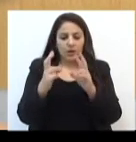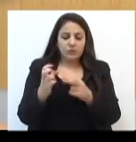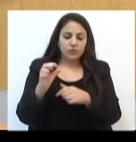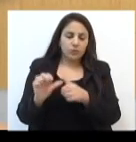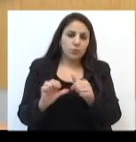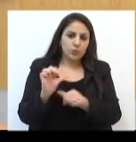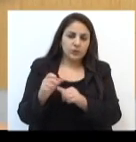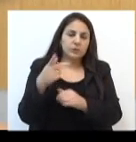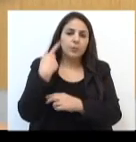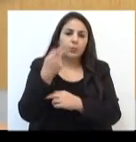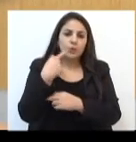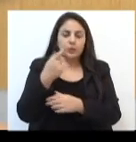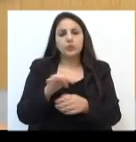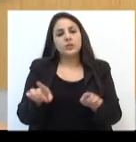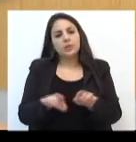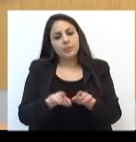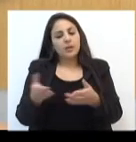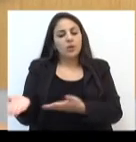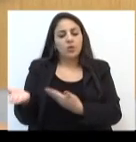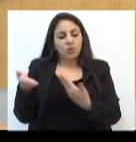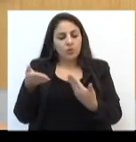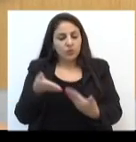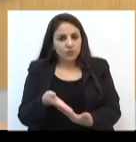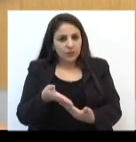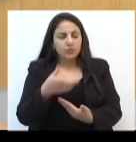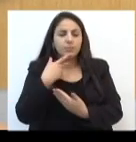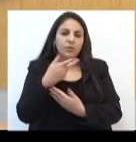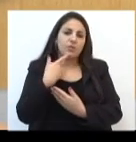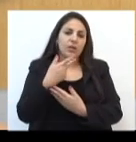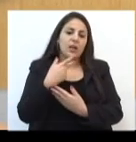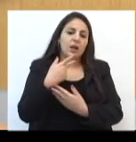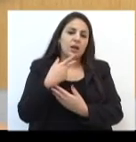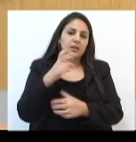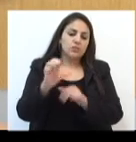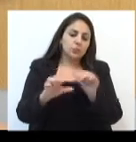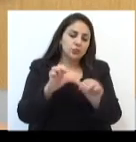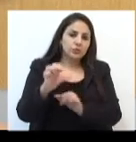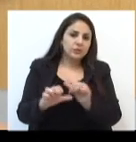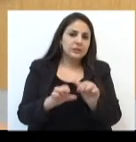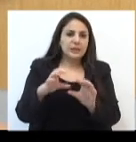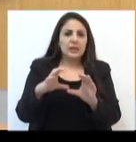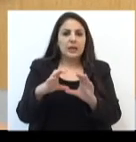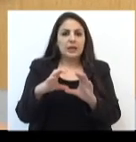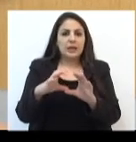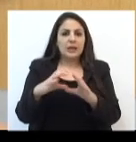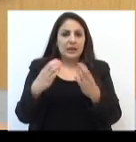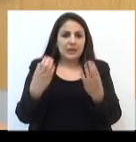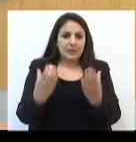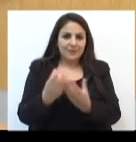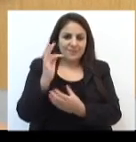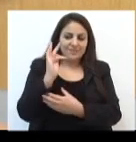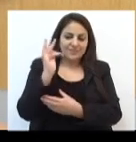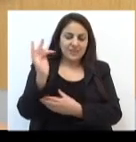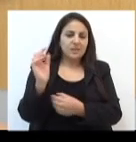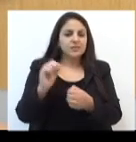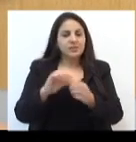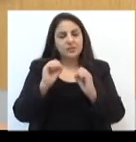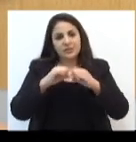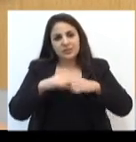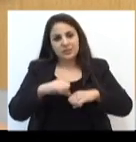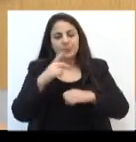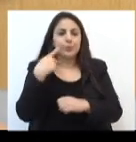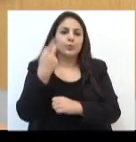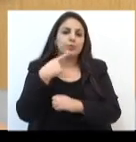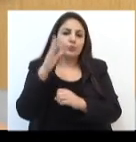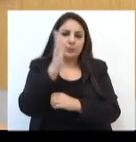sobre a reforma política. Ele foi convidado para falar sobre as modificações que a Câmara Federal fez no sistema